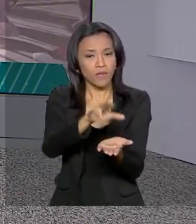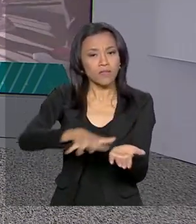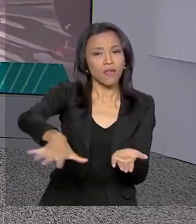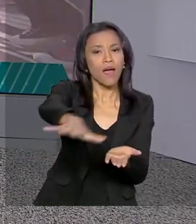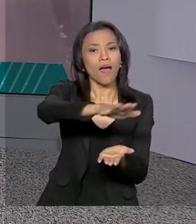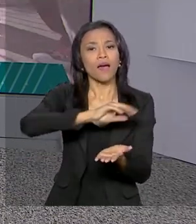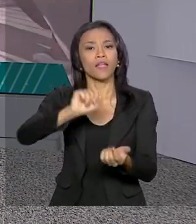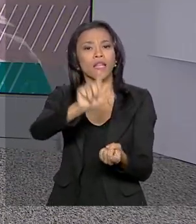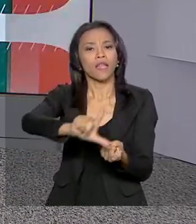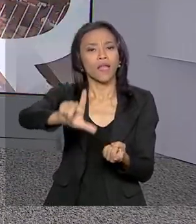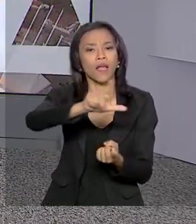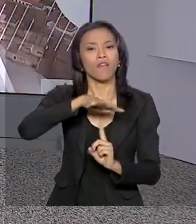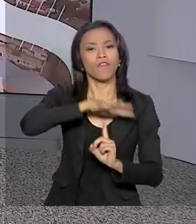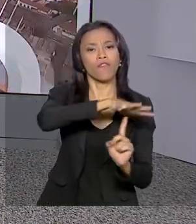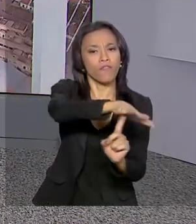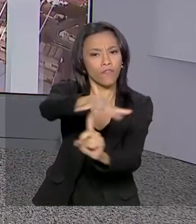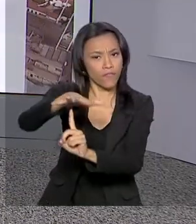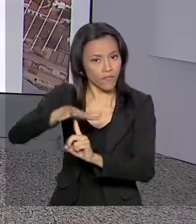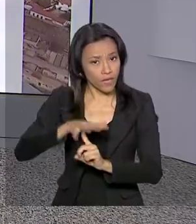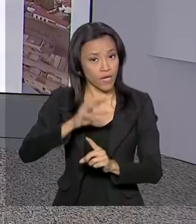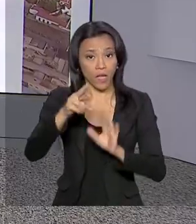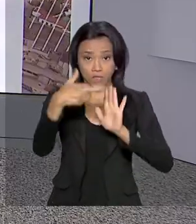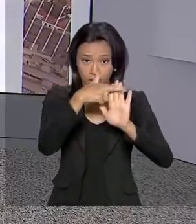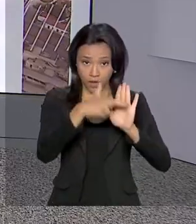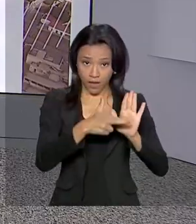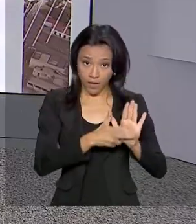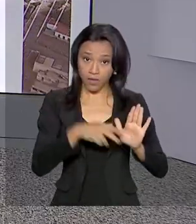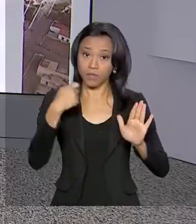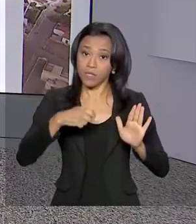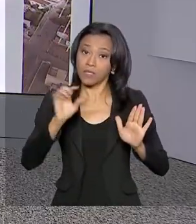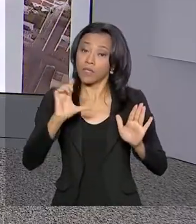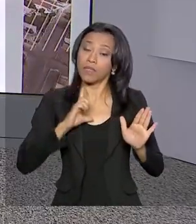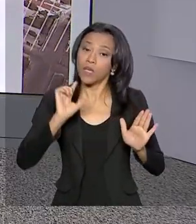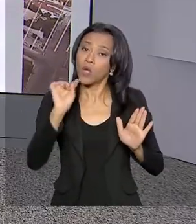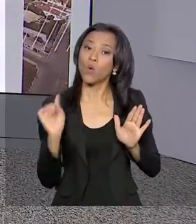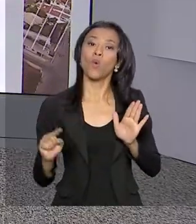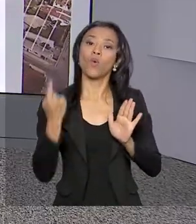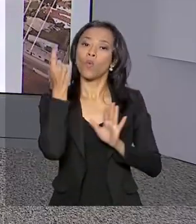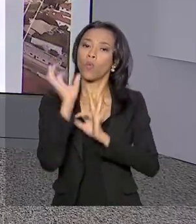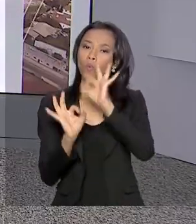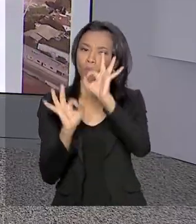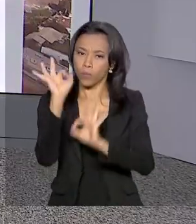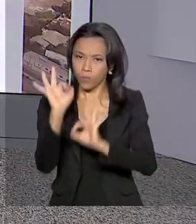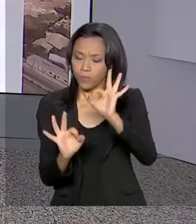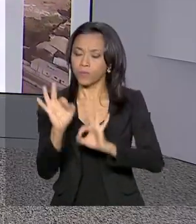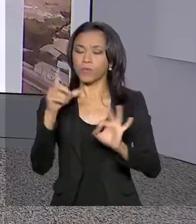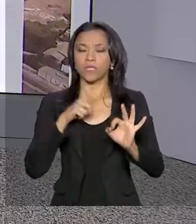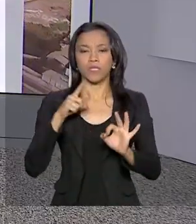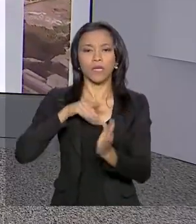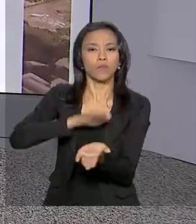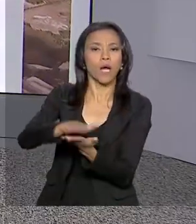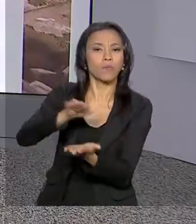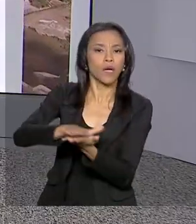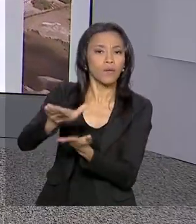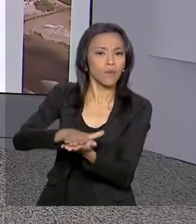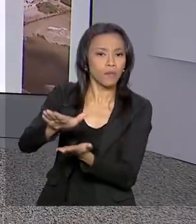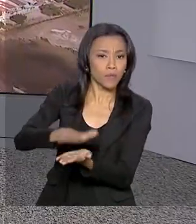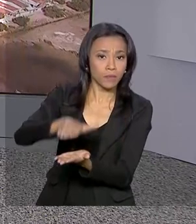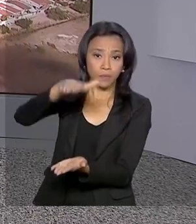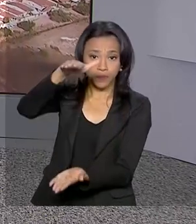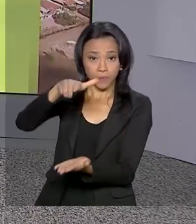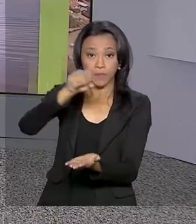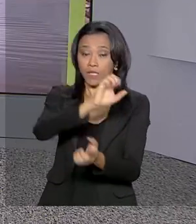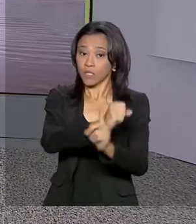Os critérios para a seleção pública são ter no mínimo uma edição já realizada e serem produzidos por organizações da sociedade